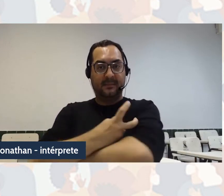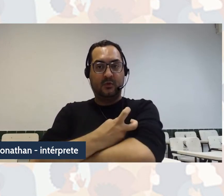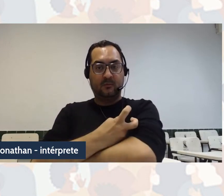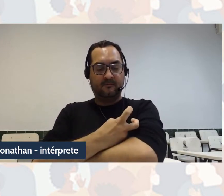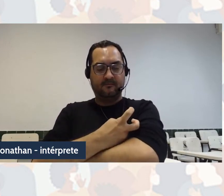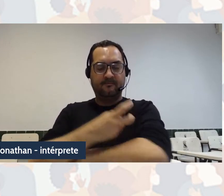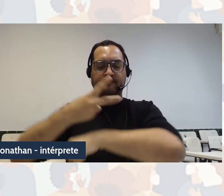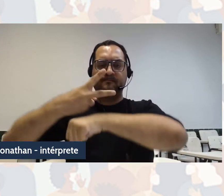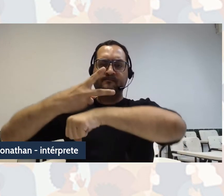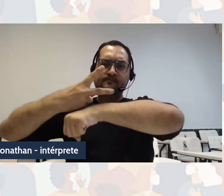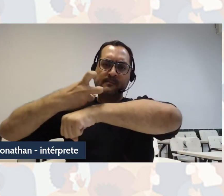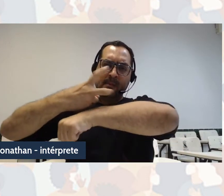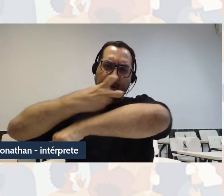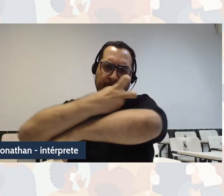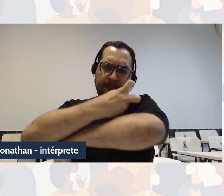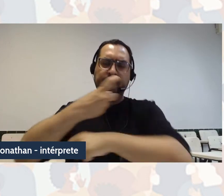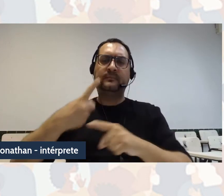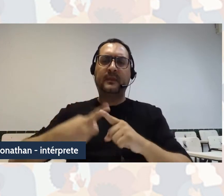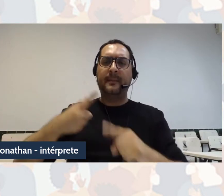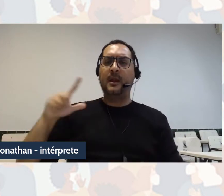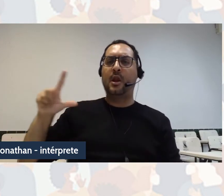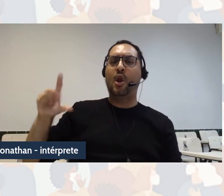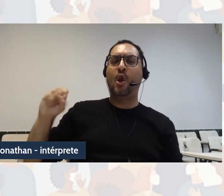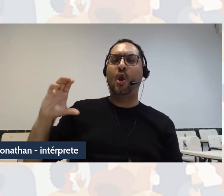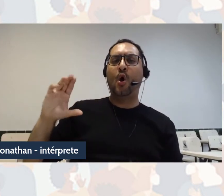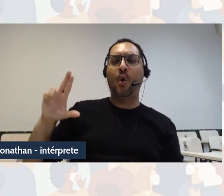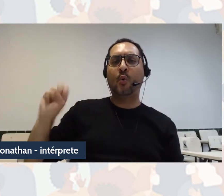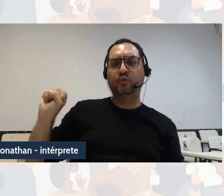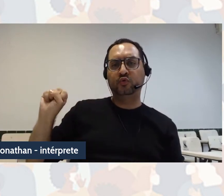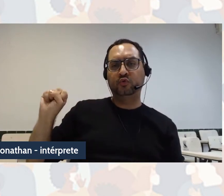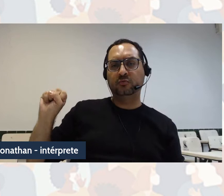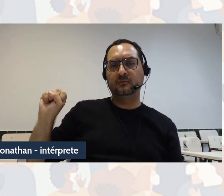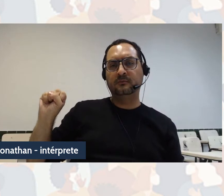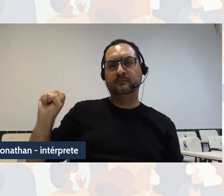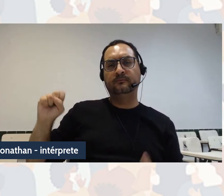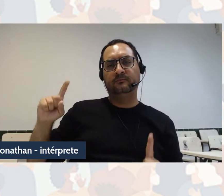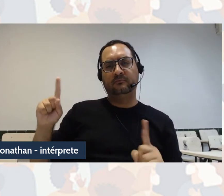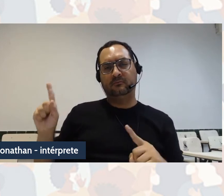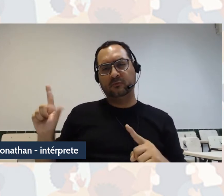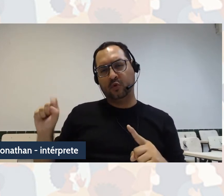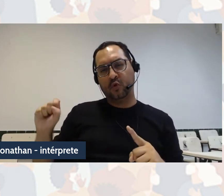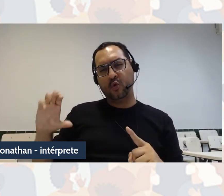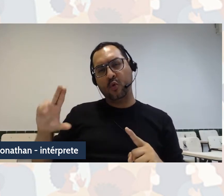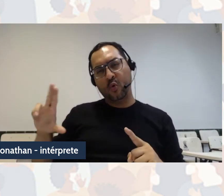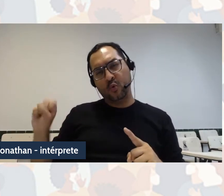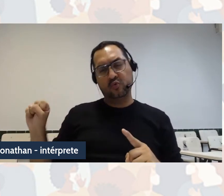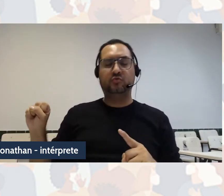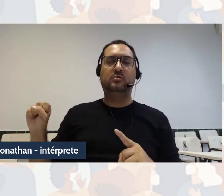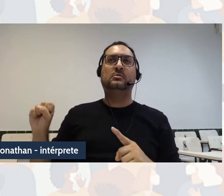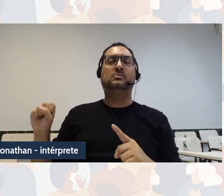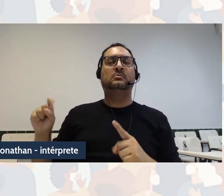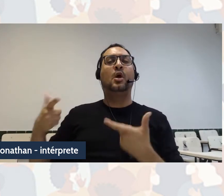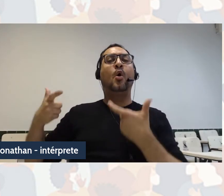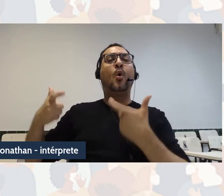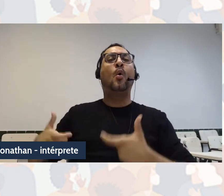e pensar sobre o óculos de enunciação. Então, eu vou falar um pouco só para situar aí a minha fala, o que que a gente vem